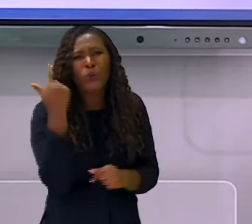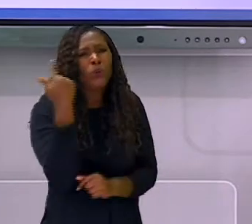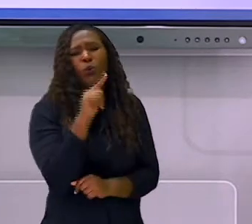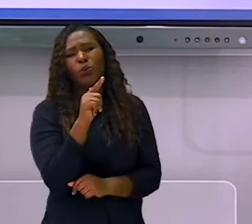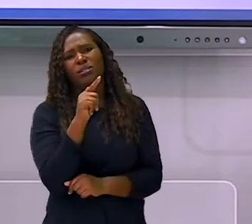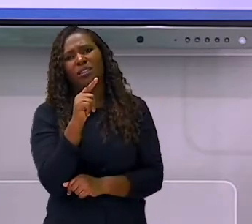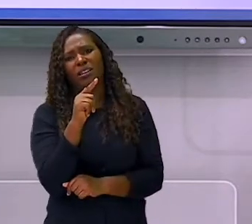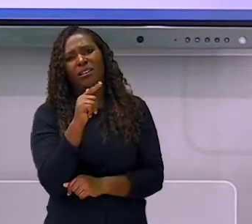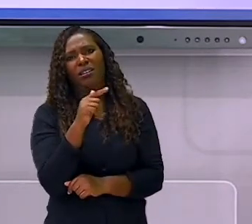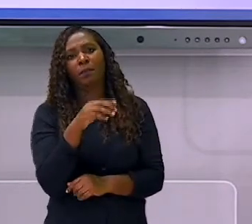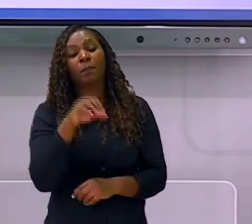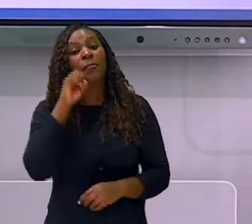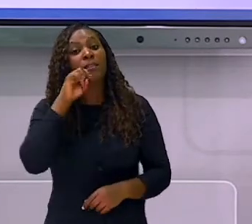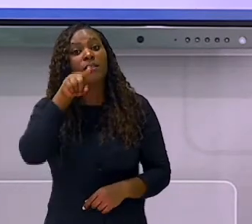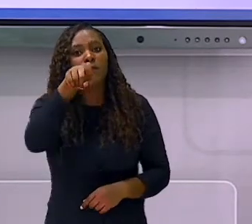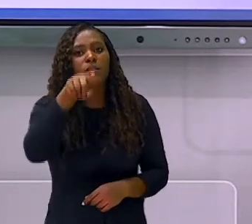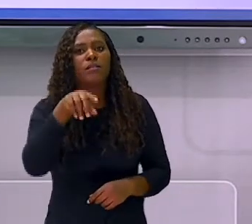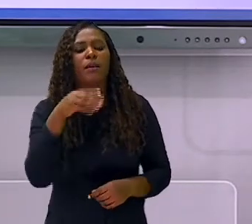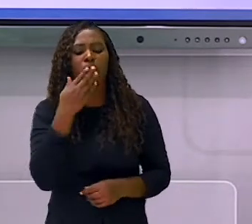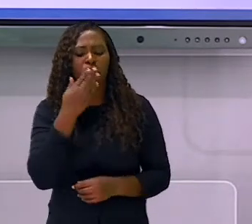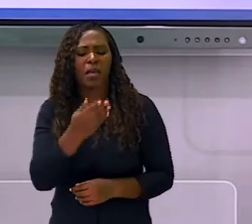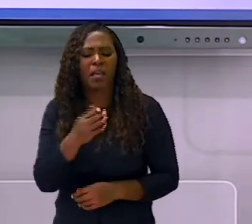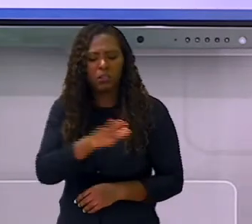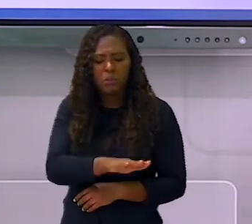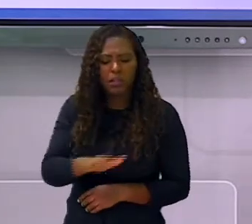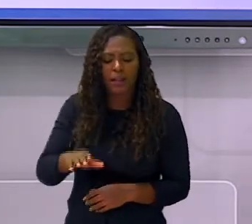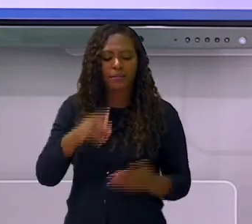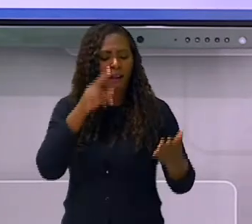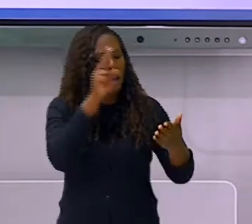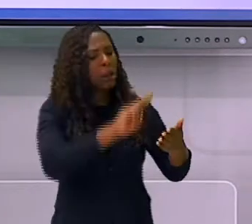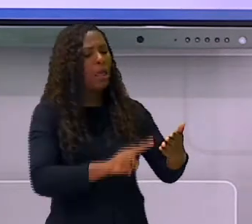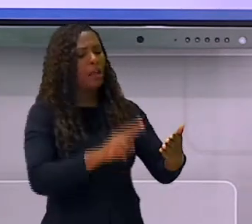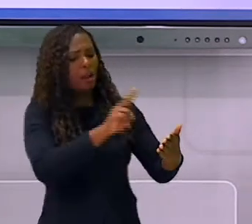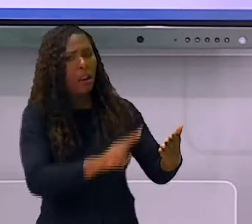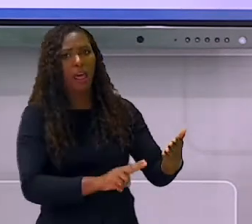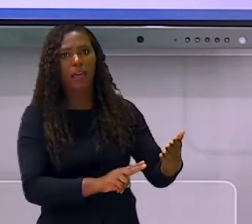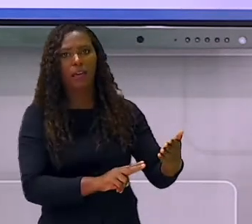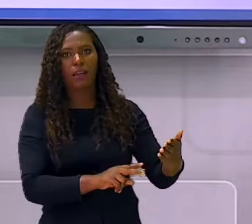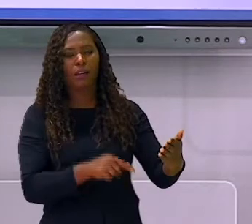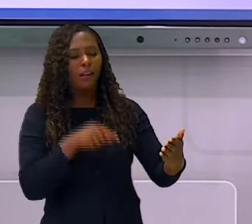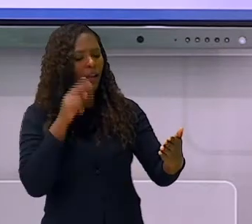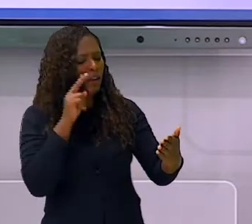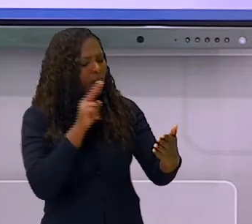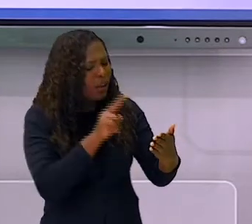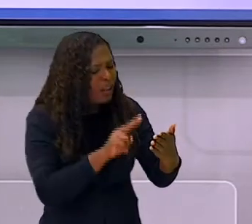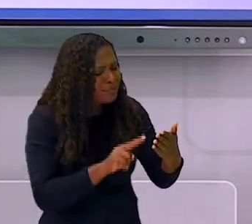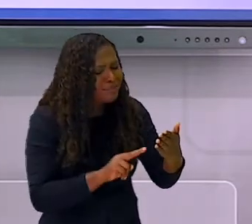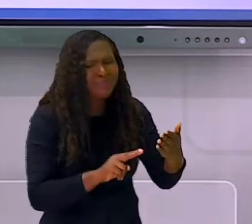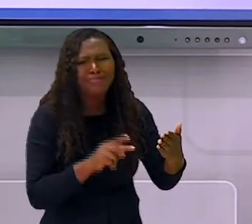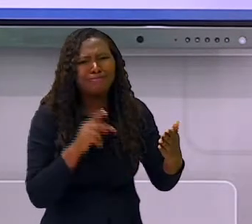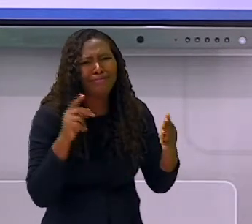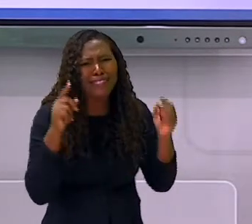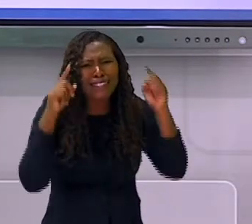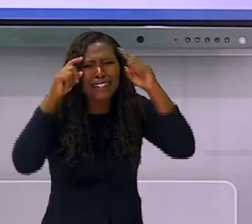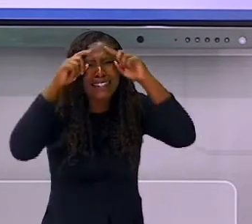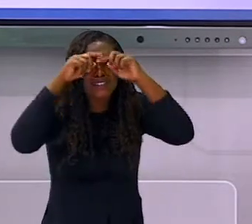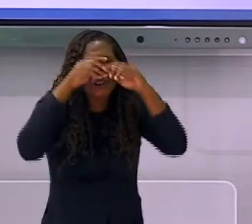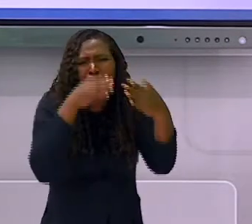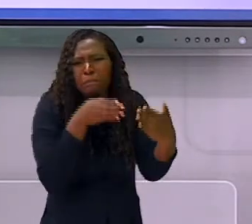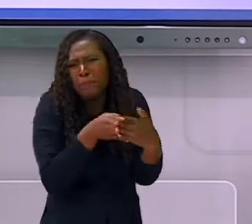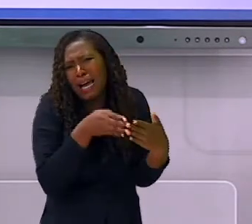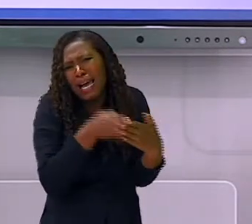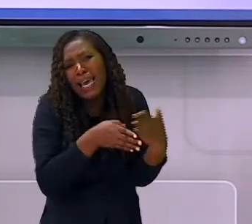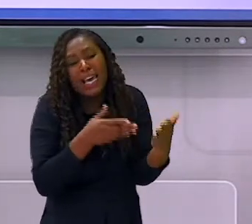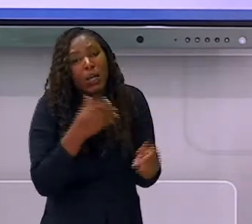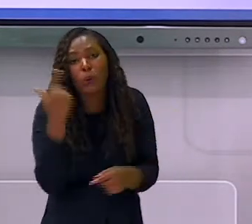entender e elaborar o que ele precisa escrever ali porque ele não domina os sons. Quando a criança